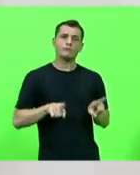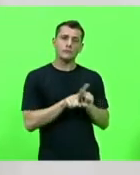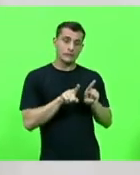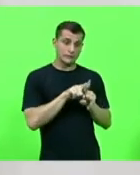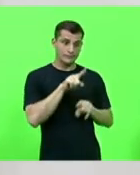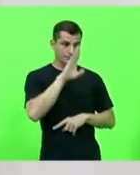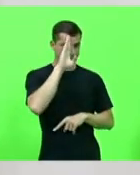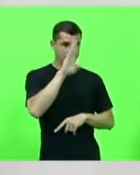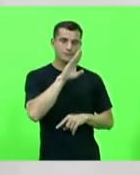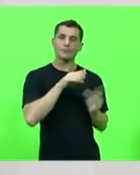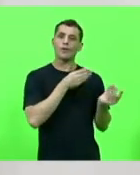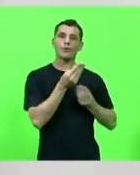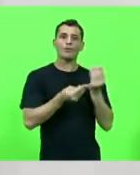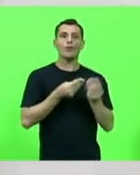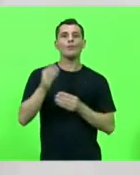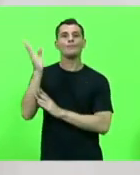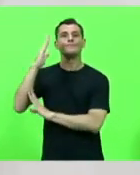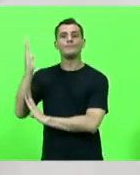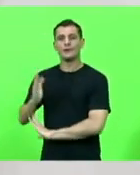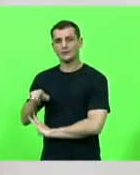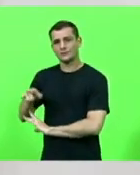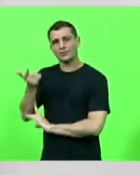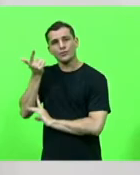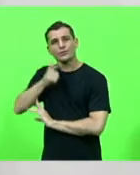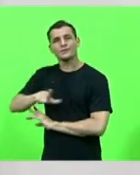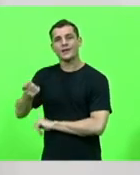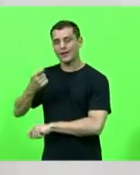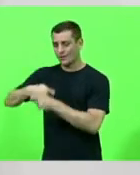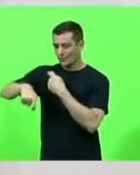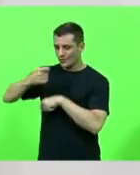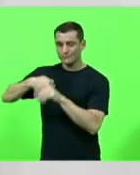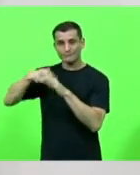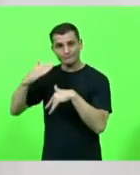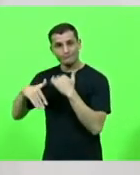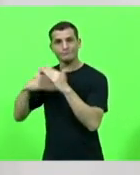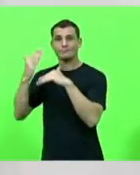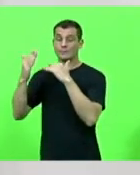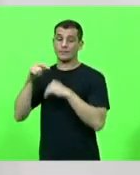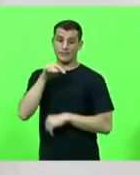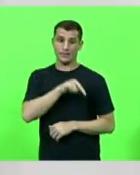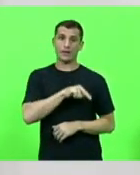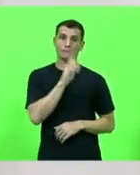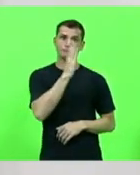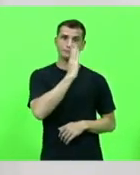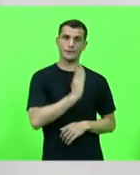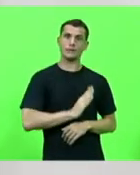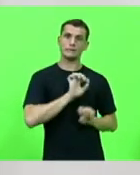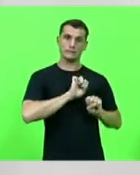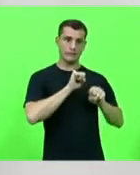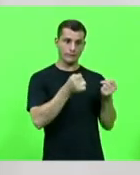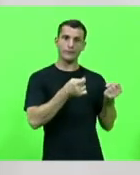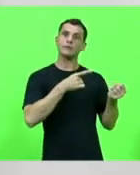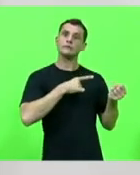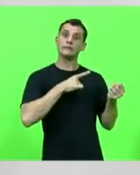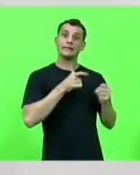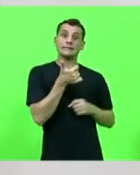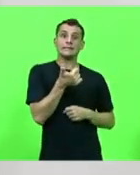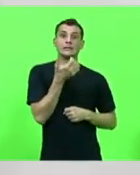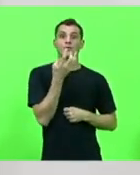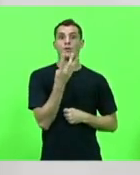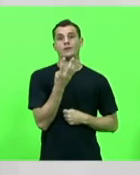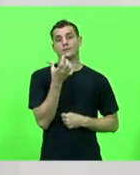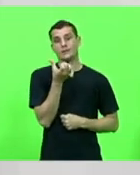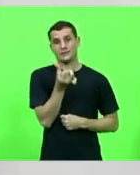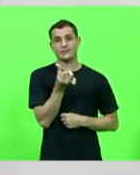retomada da economia brasileira o setor nacional de defesa possui 146 empresas cadastradas no ministério da